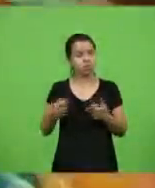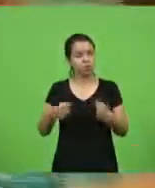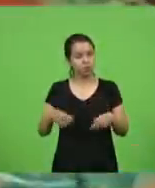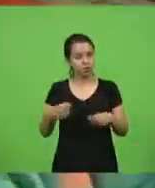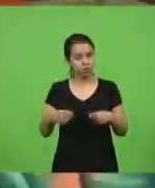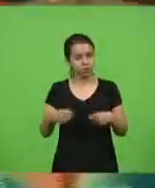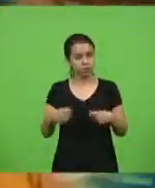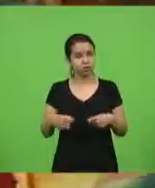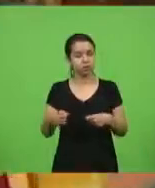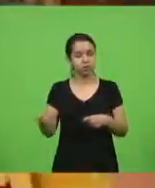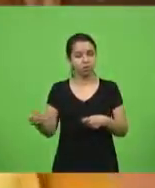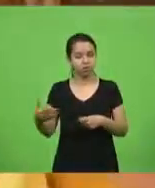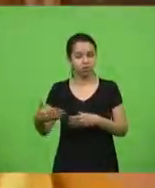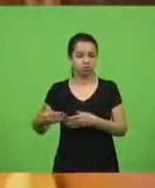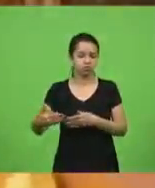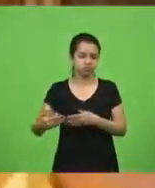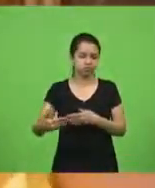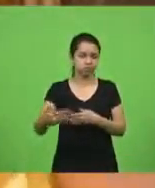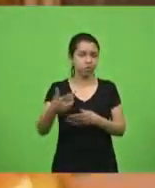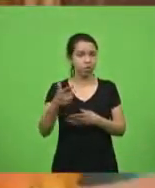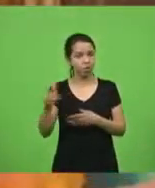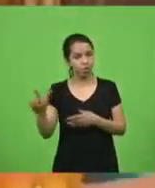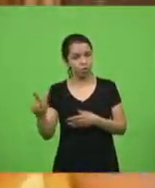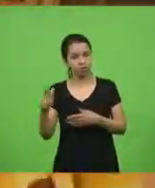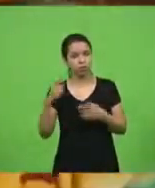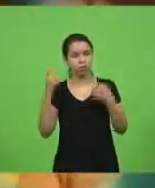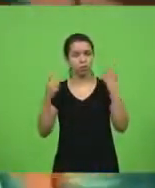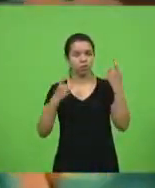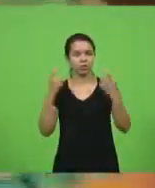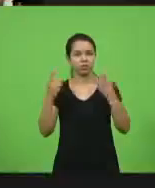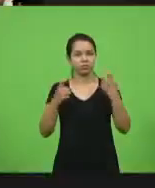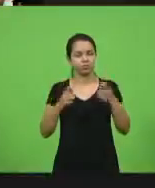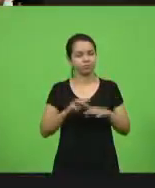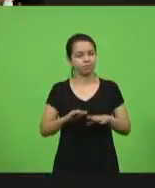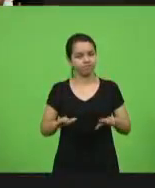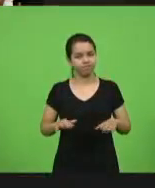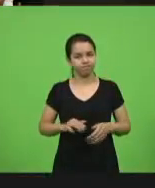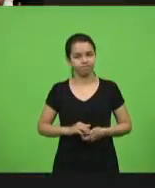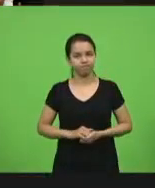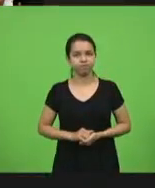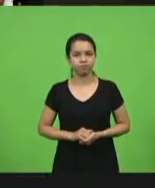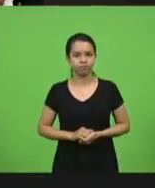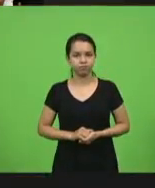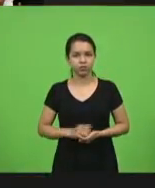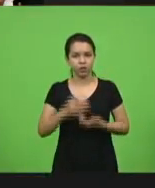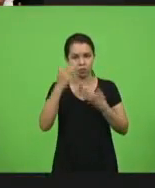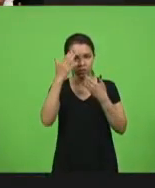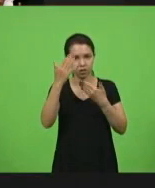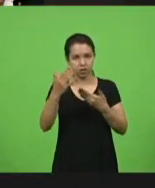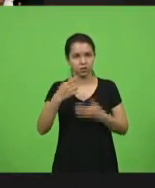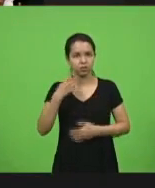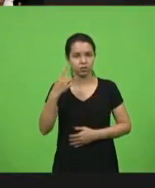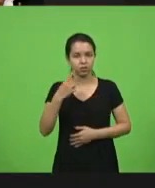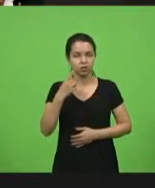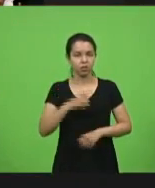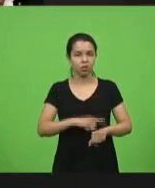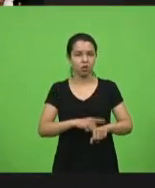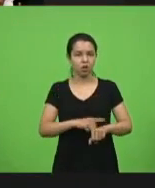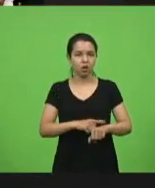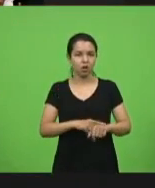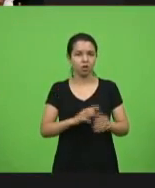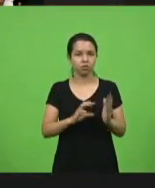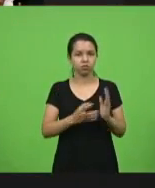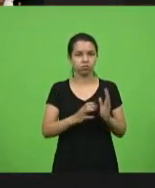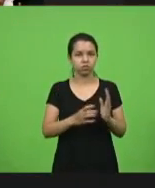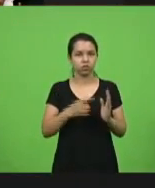e mais essa outra preocupação. Era só isso. Obrigado, deputada. Com o próximo horário do Partido dos Trabalhadores, com a